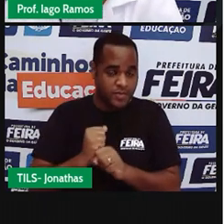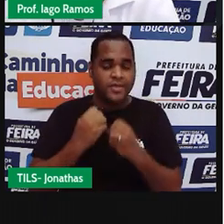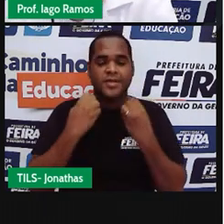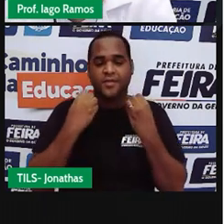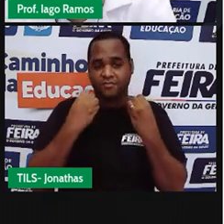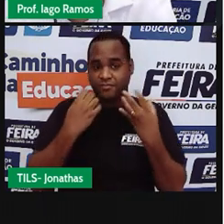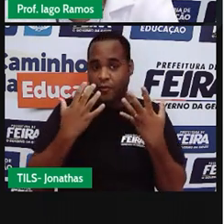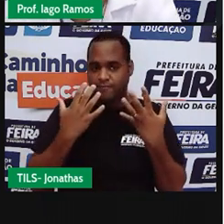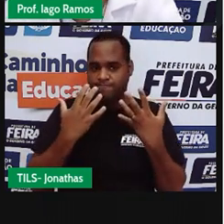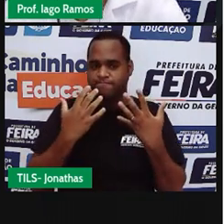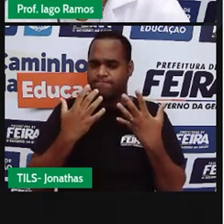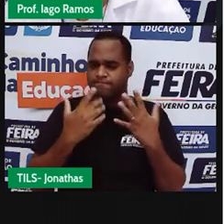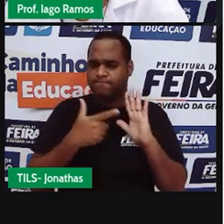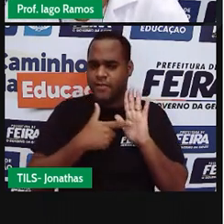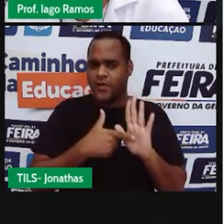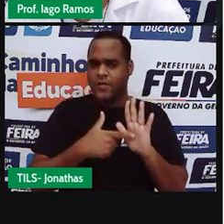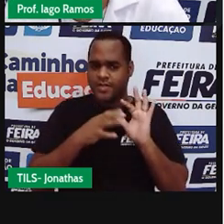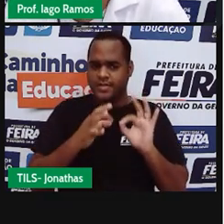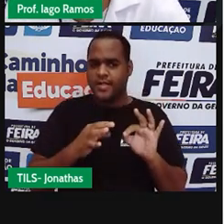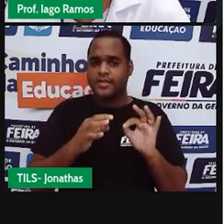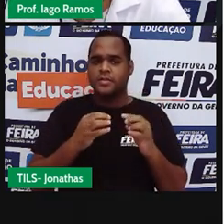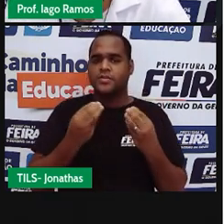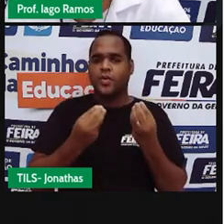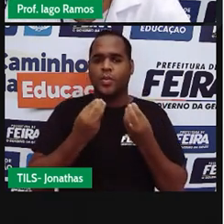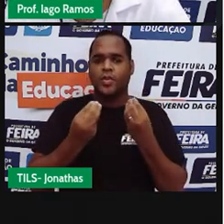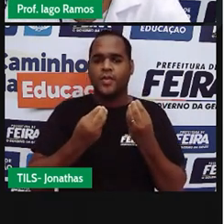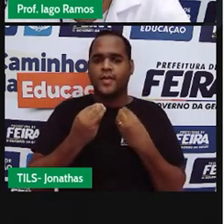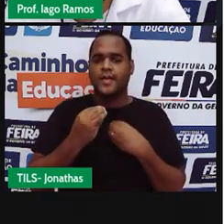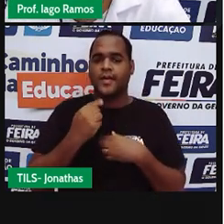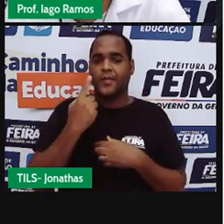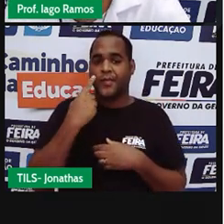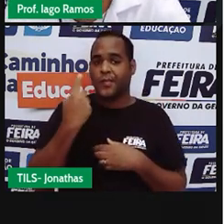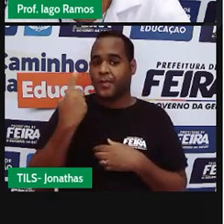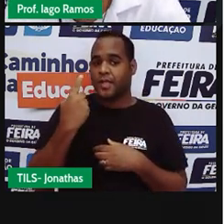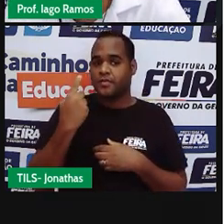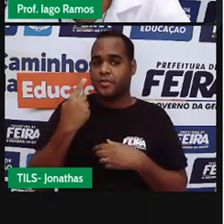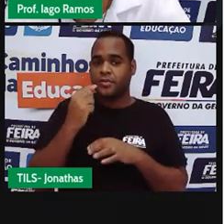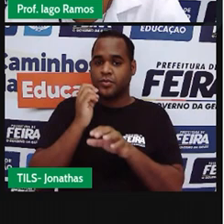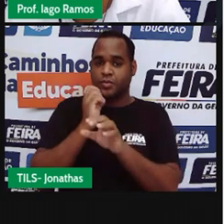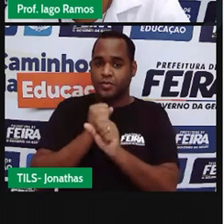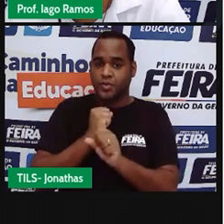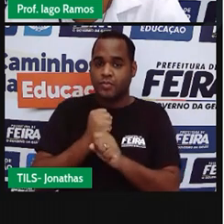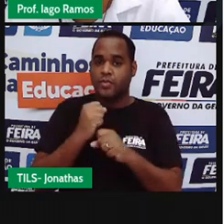né? Que conta? Vamos fazer assim, ó. Primeiro, vamos somar esses dois.